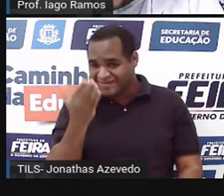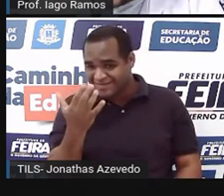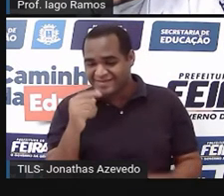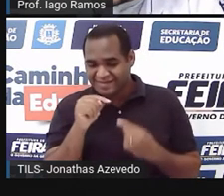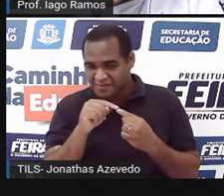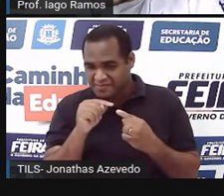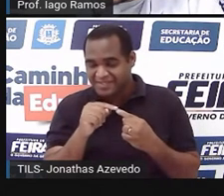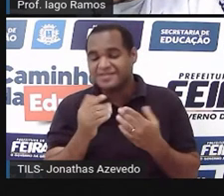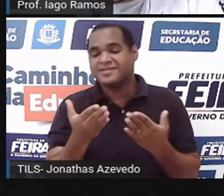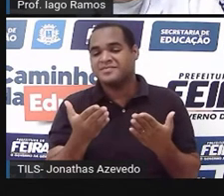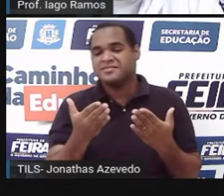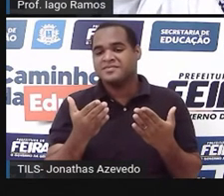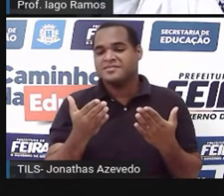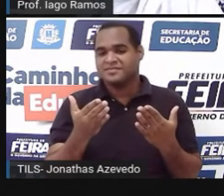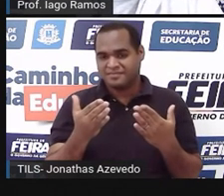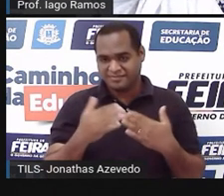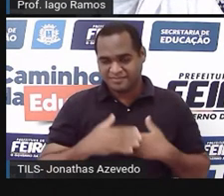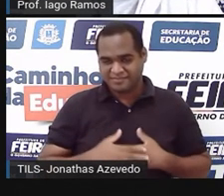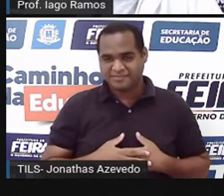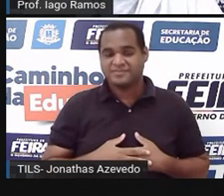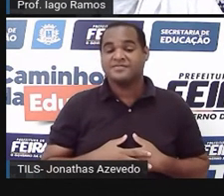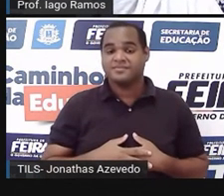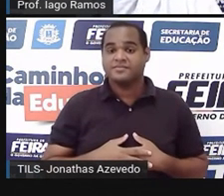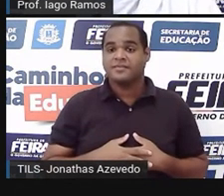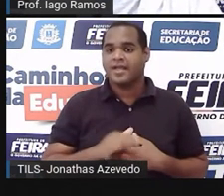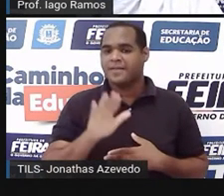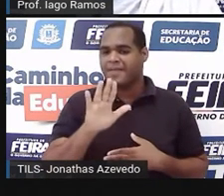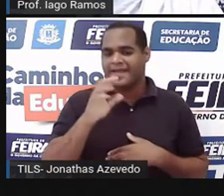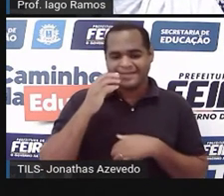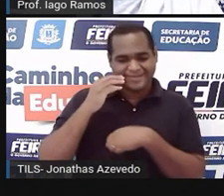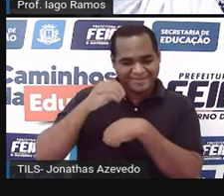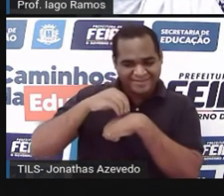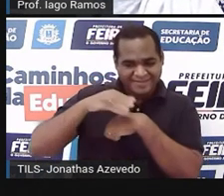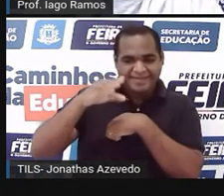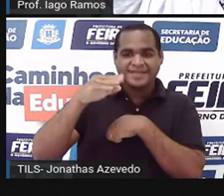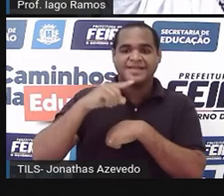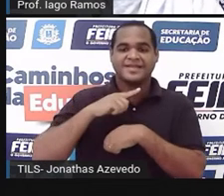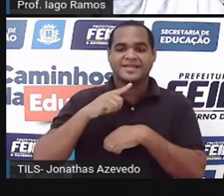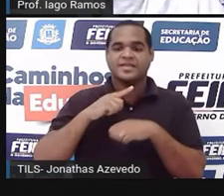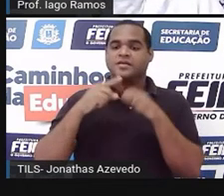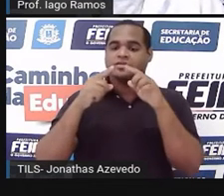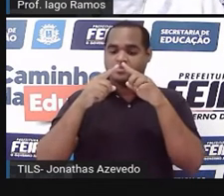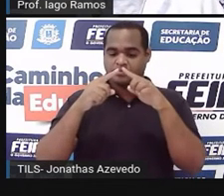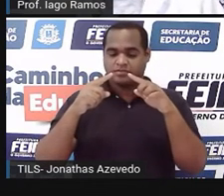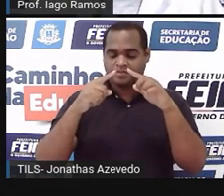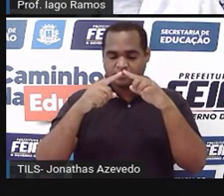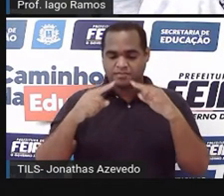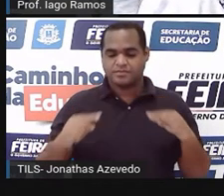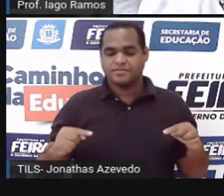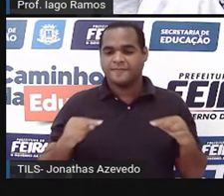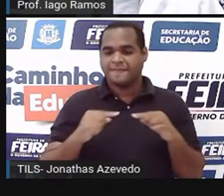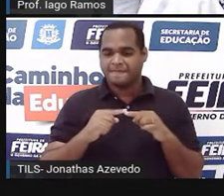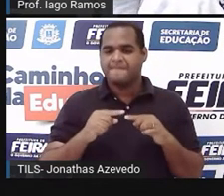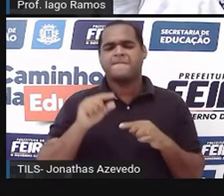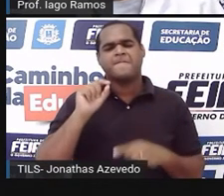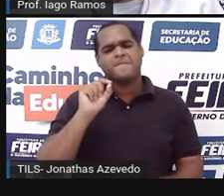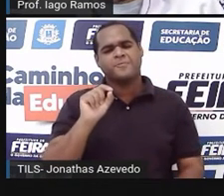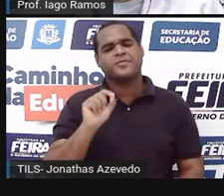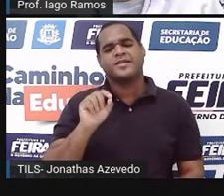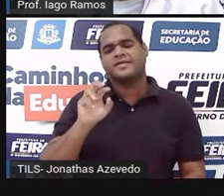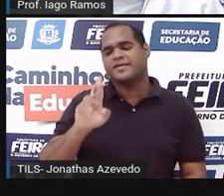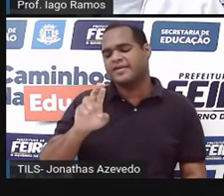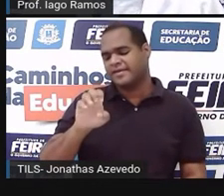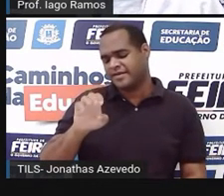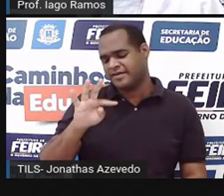mas vou te trazer mais um triângulo, esse é chamado de triângulo retângulo,